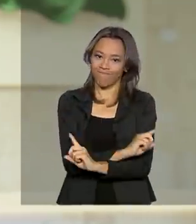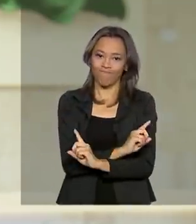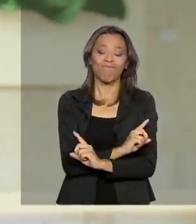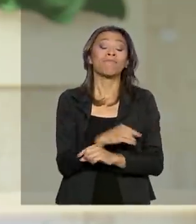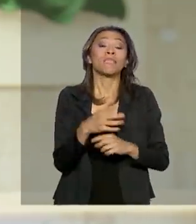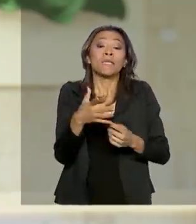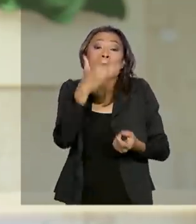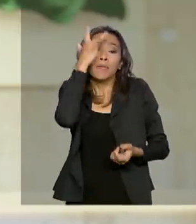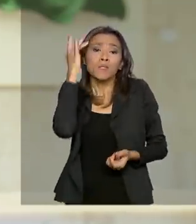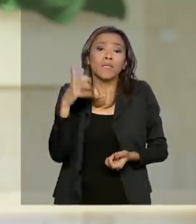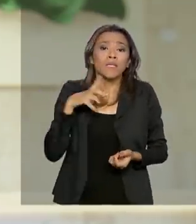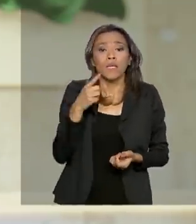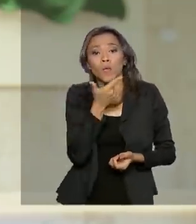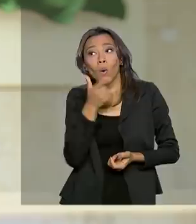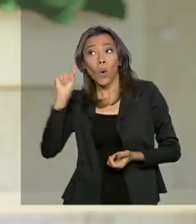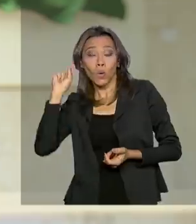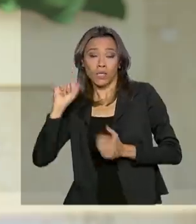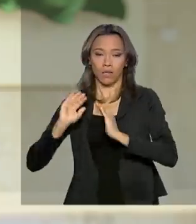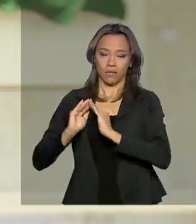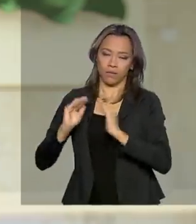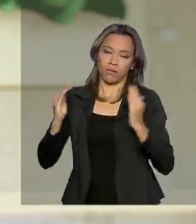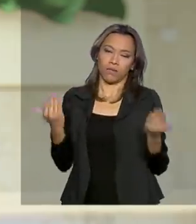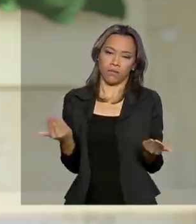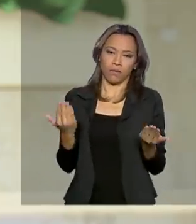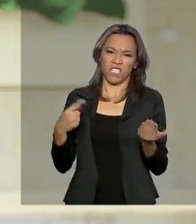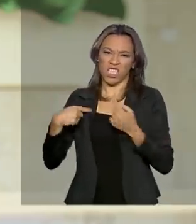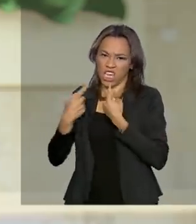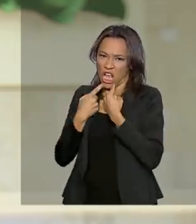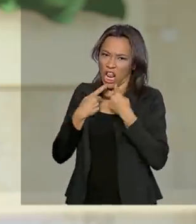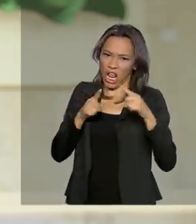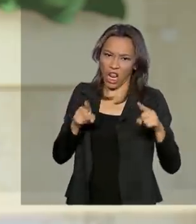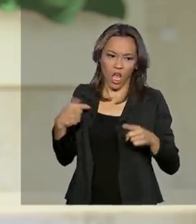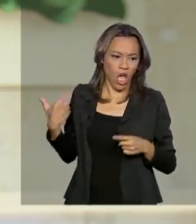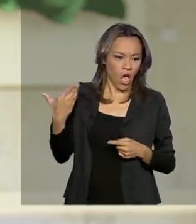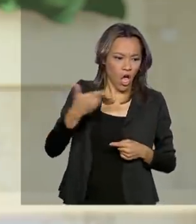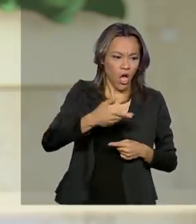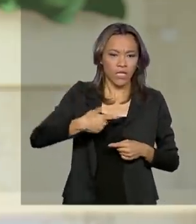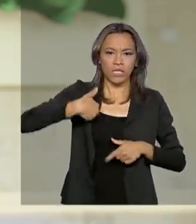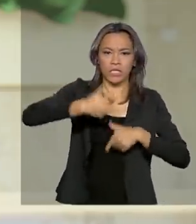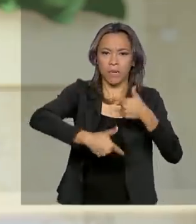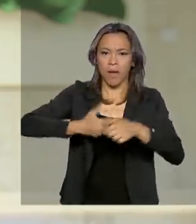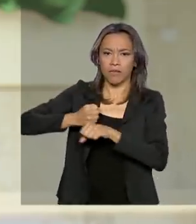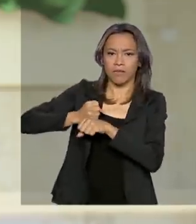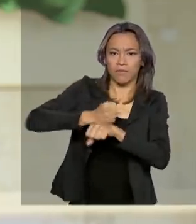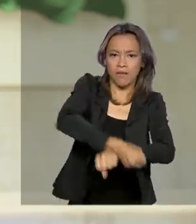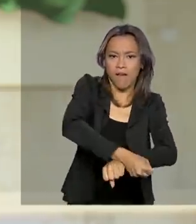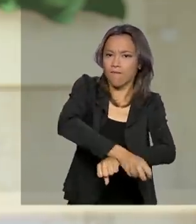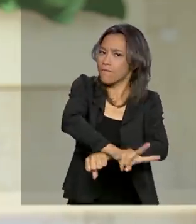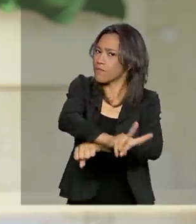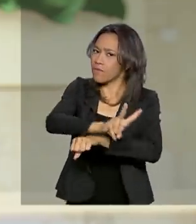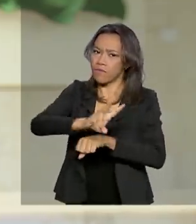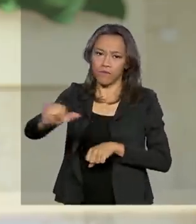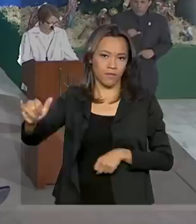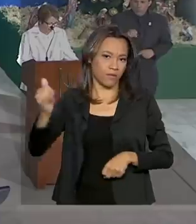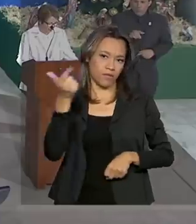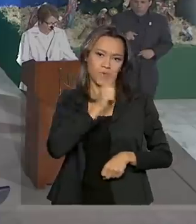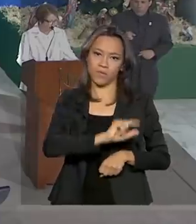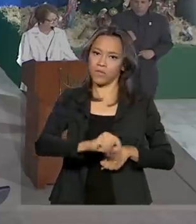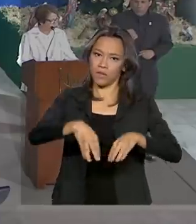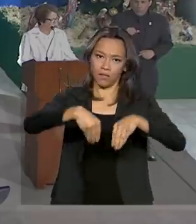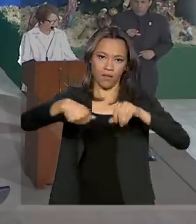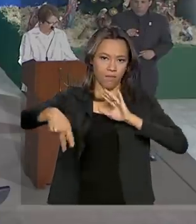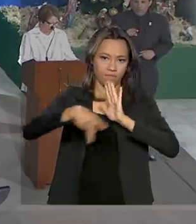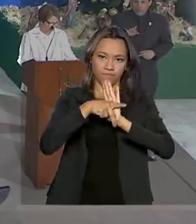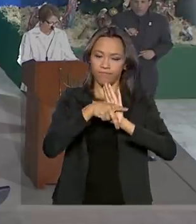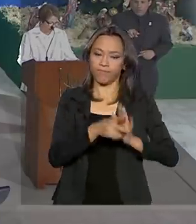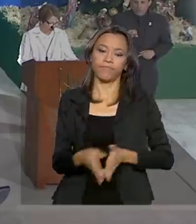possuem outro imóvel ou sejam denunciadas por trabalho escravo não serão beneficiadas. A área